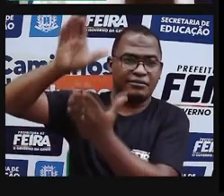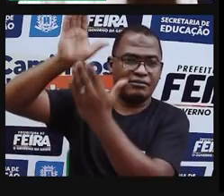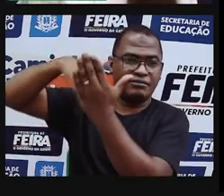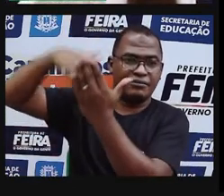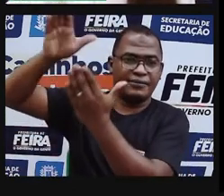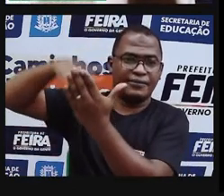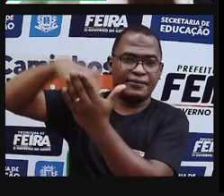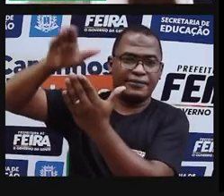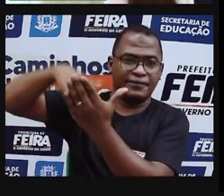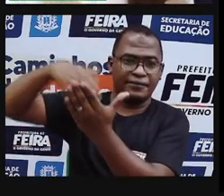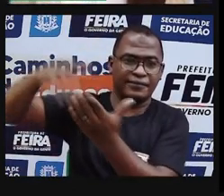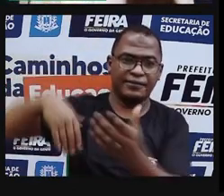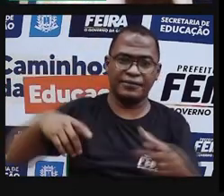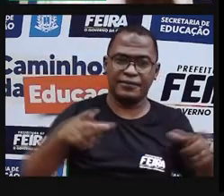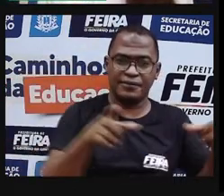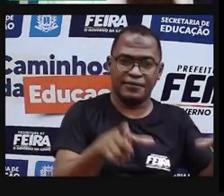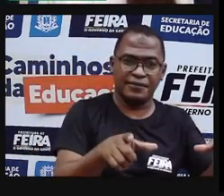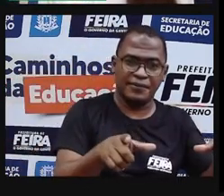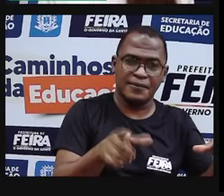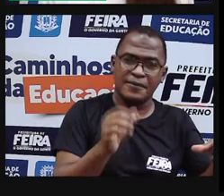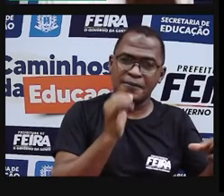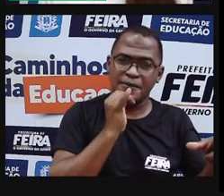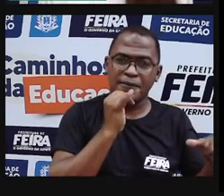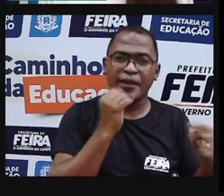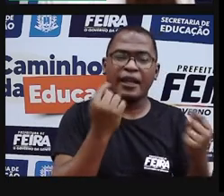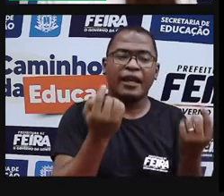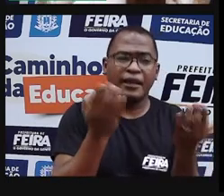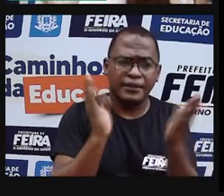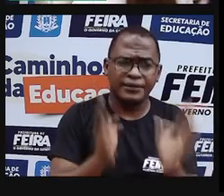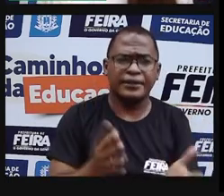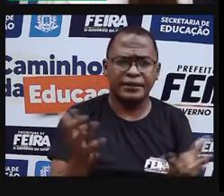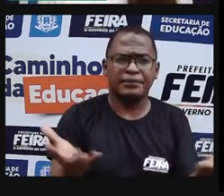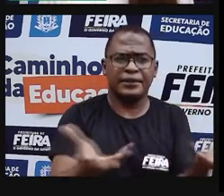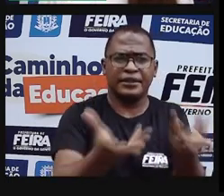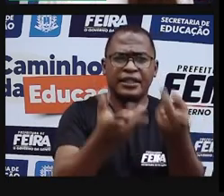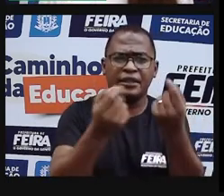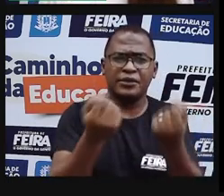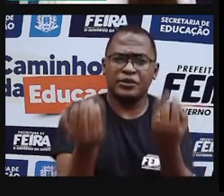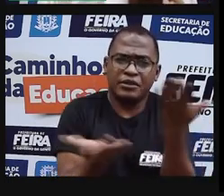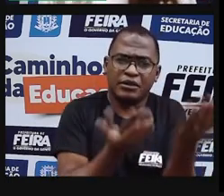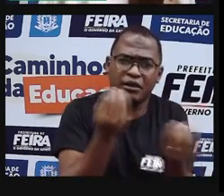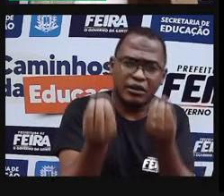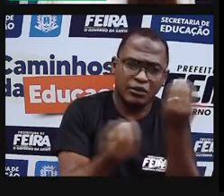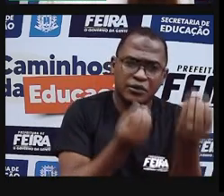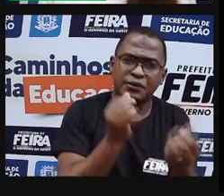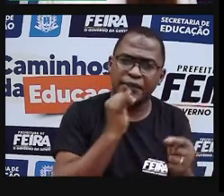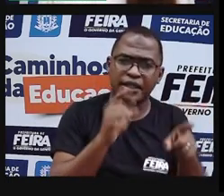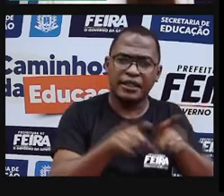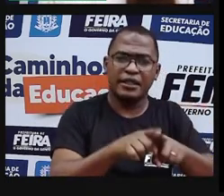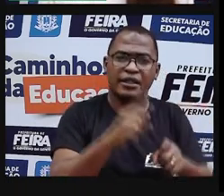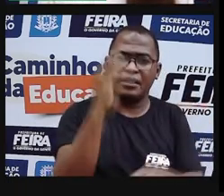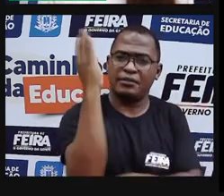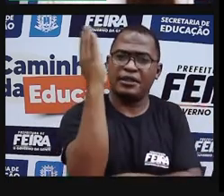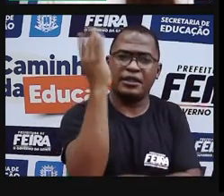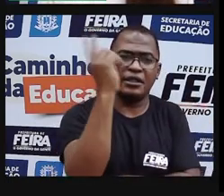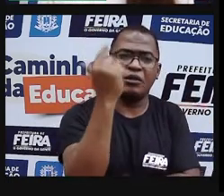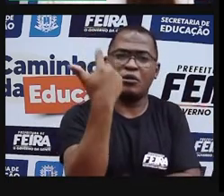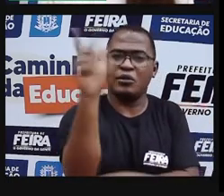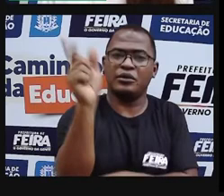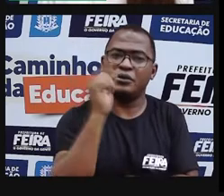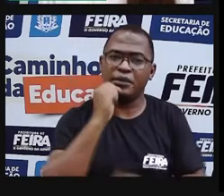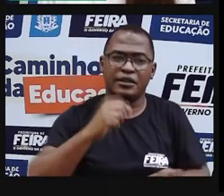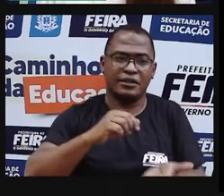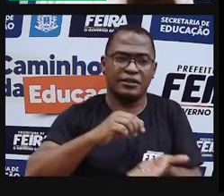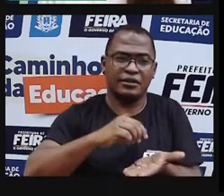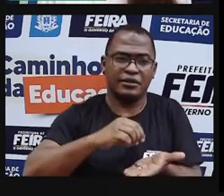eu já vi muito pessoas fazendo desenhos em sabonete, né? Então, em superfícies sólidas. E a xilografura nada mais é do que isso.